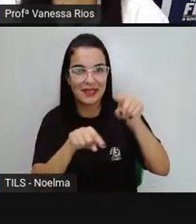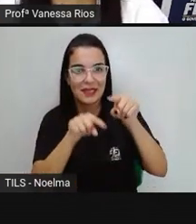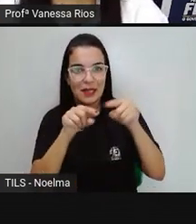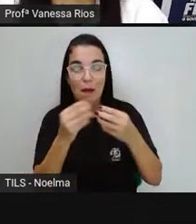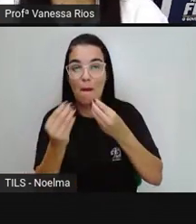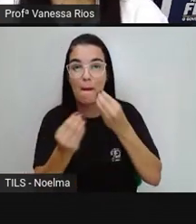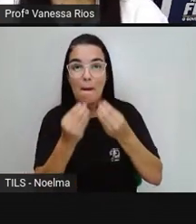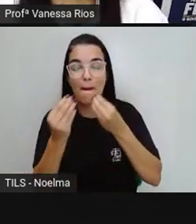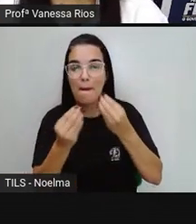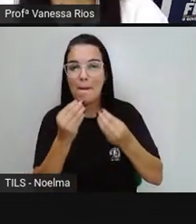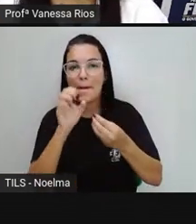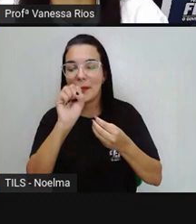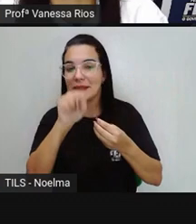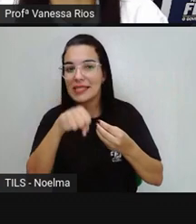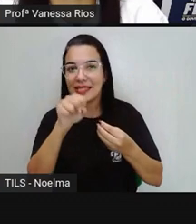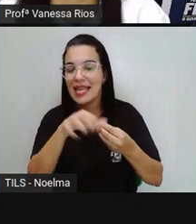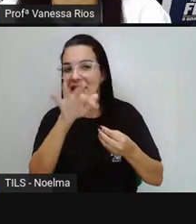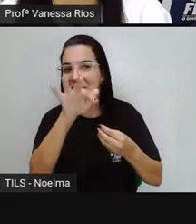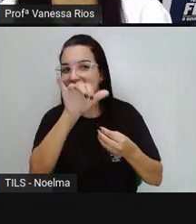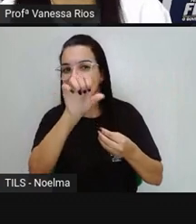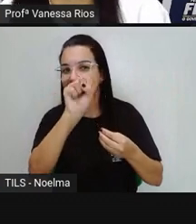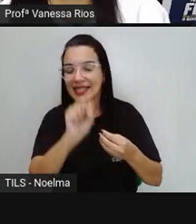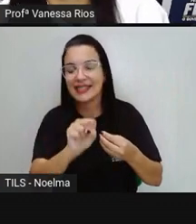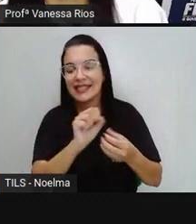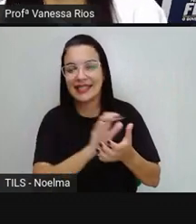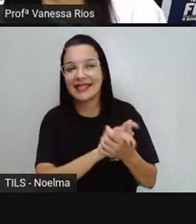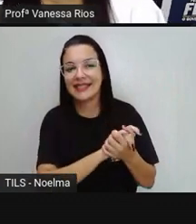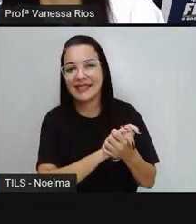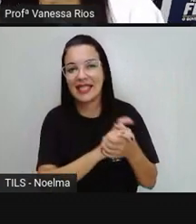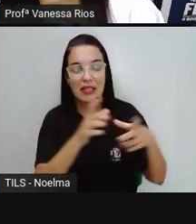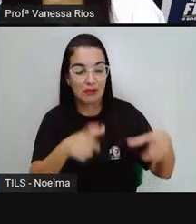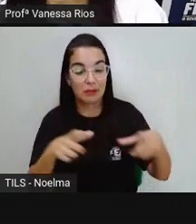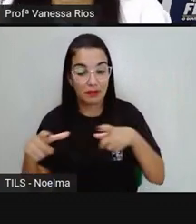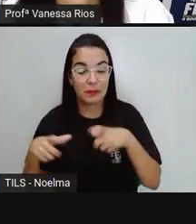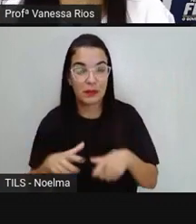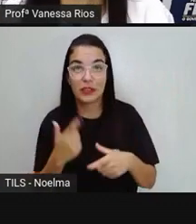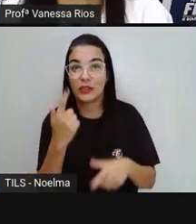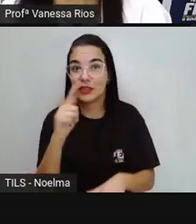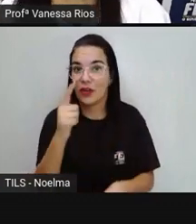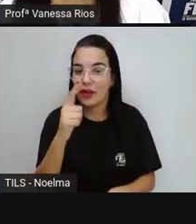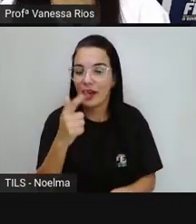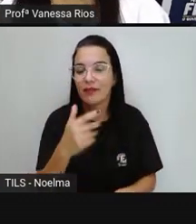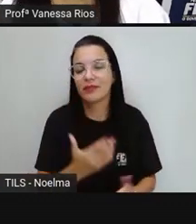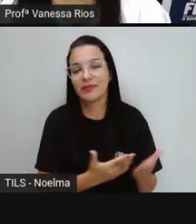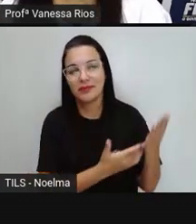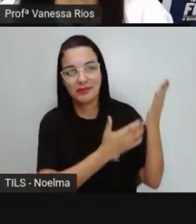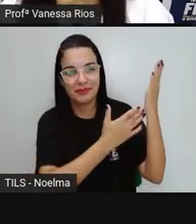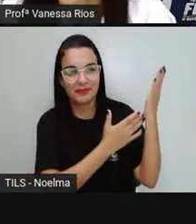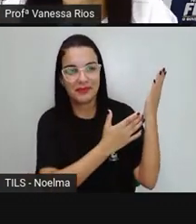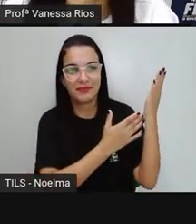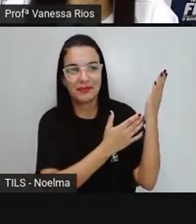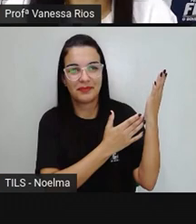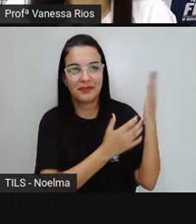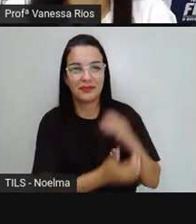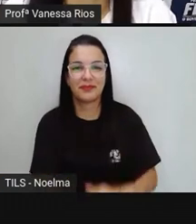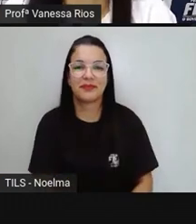o formato do território, né, do espaço geográfico ocupado por nossa cidade.